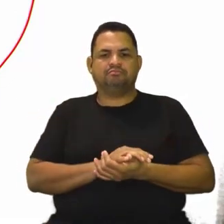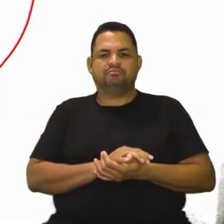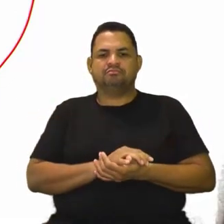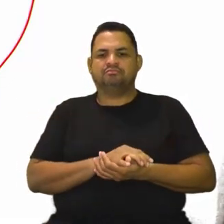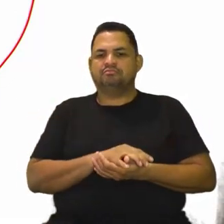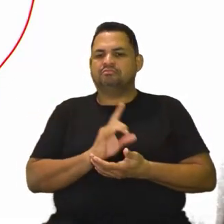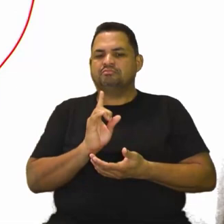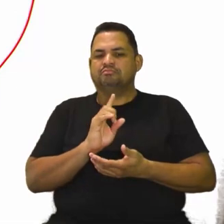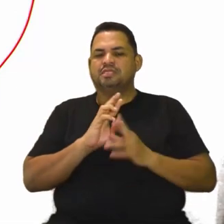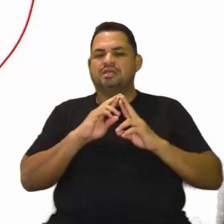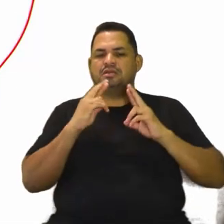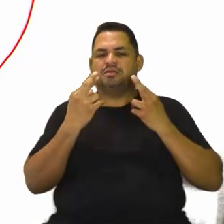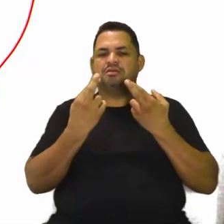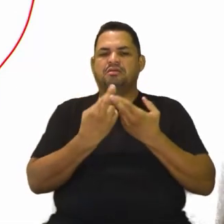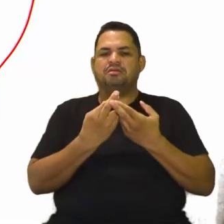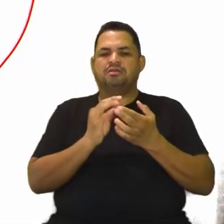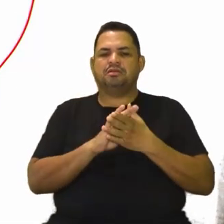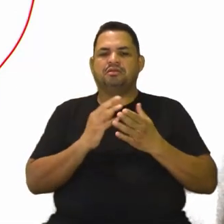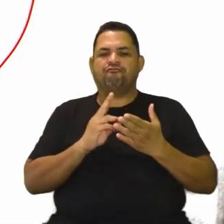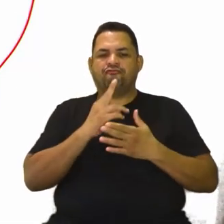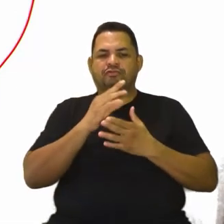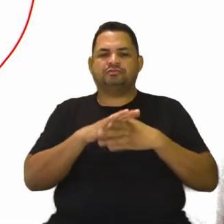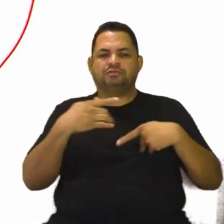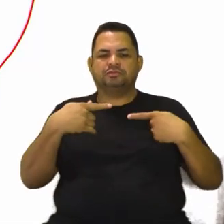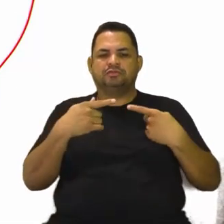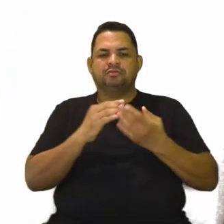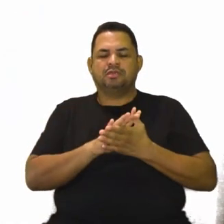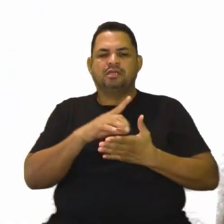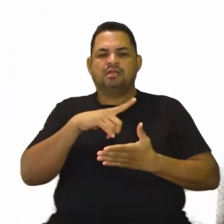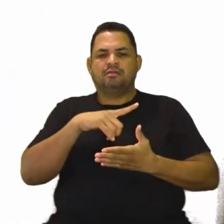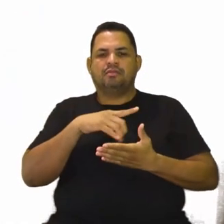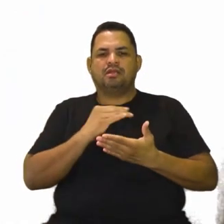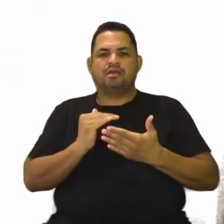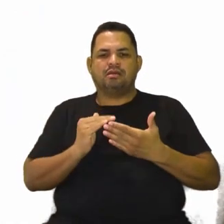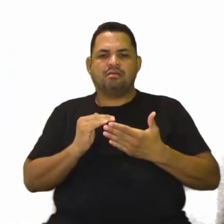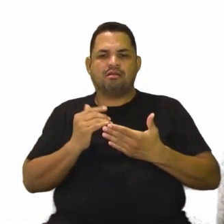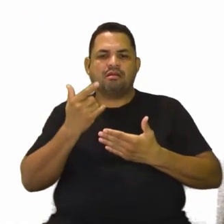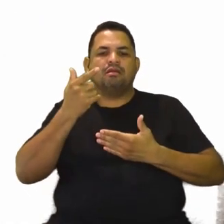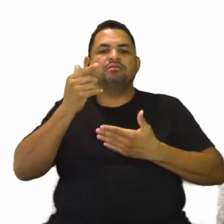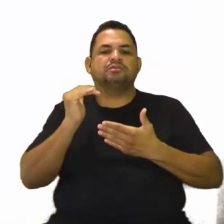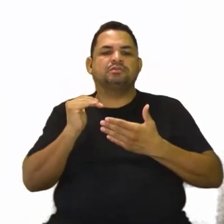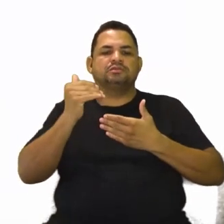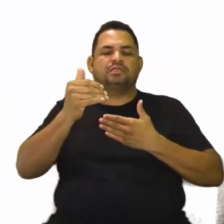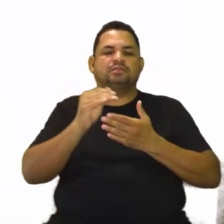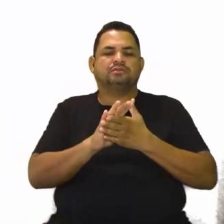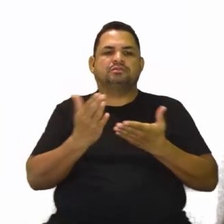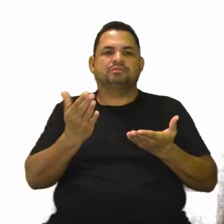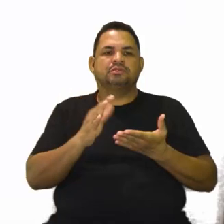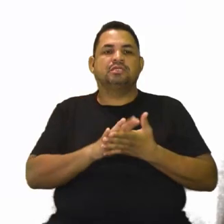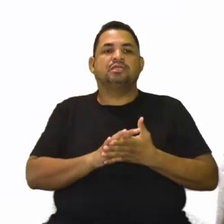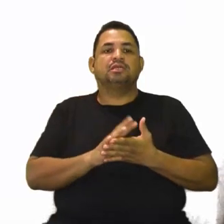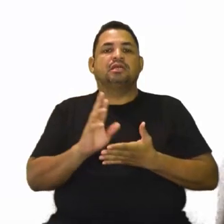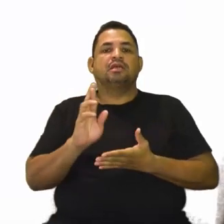reuniu força política necessária para cumprir o seu papel. E sabe quem saiu o grande vencedor da guerra? Os Estados Unidos.